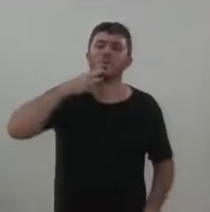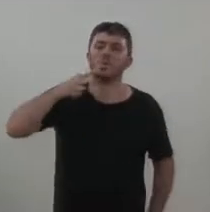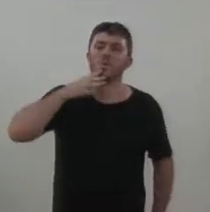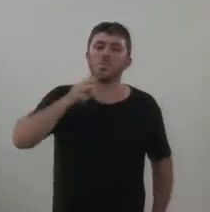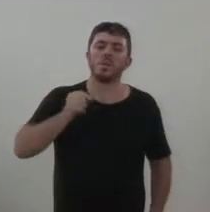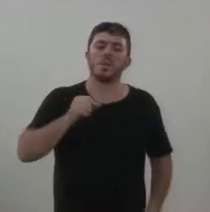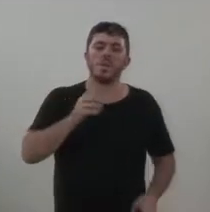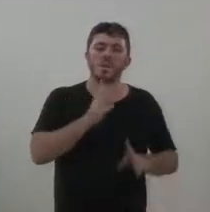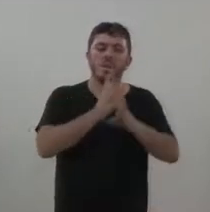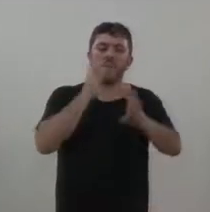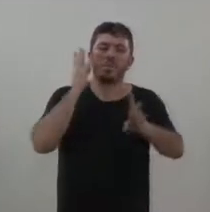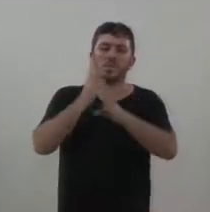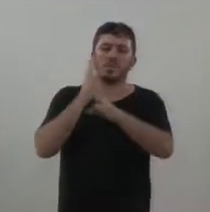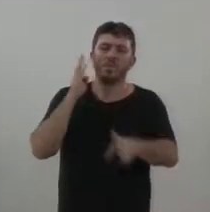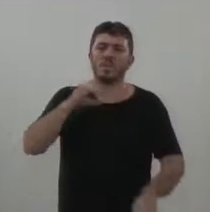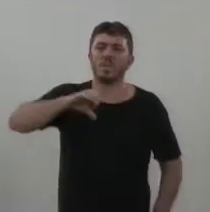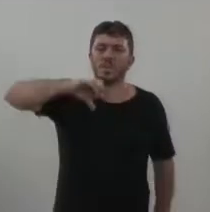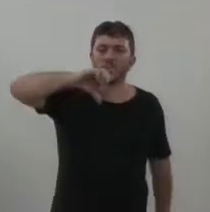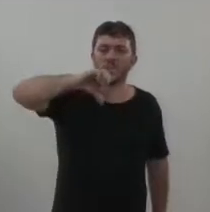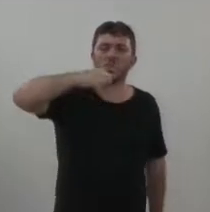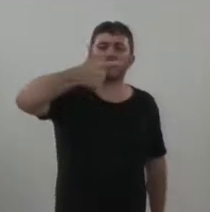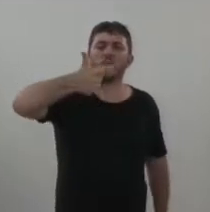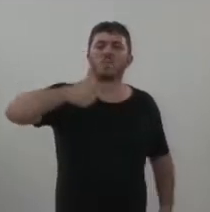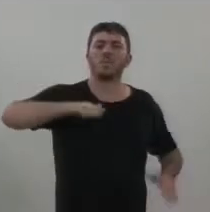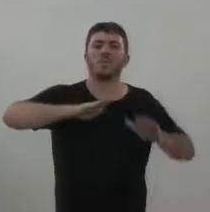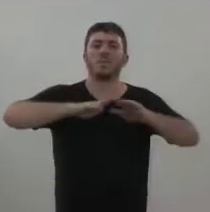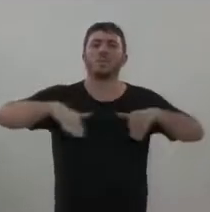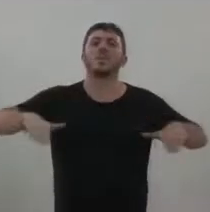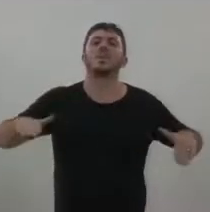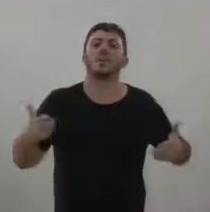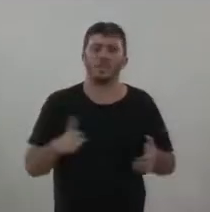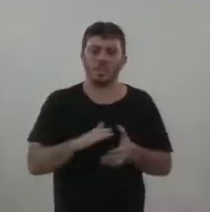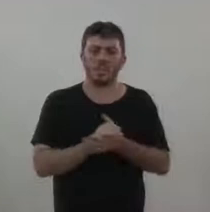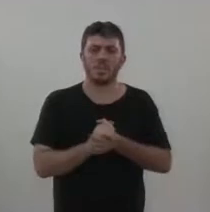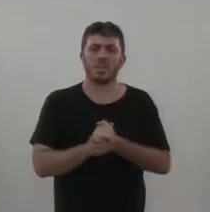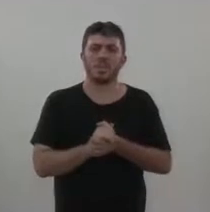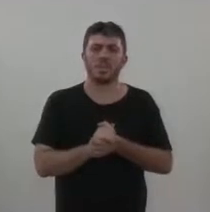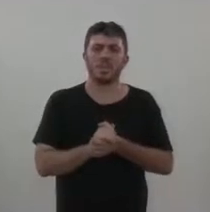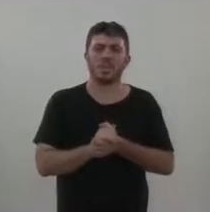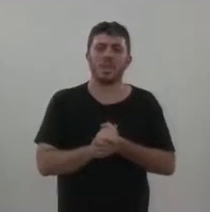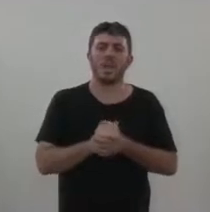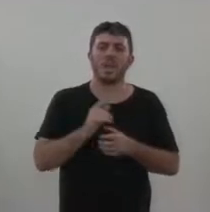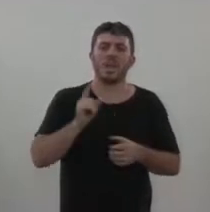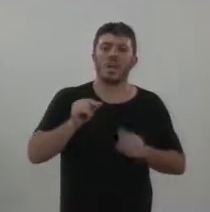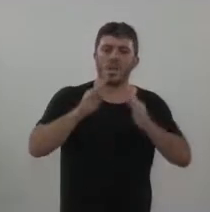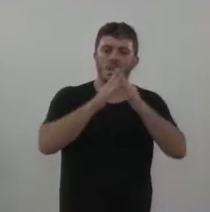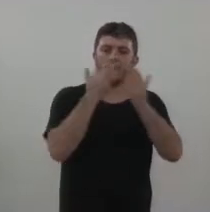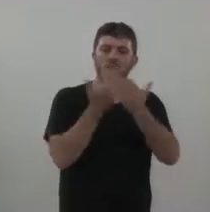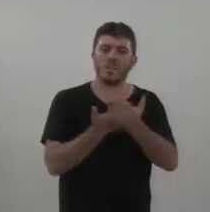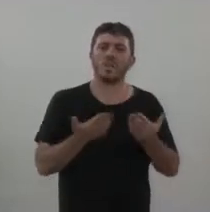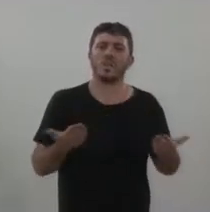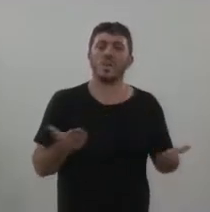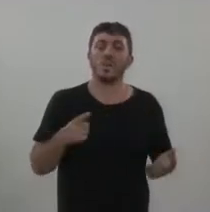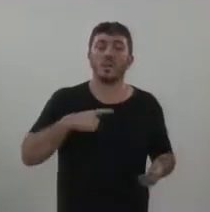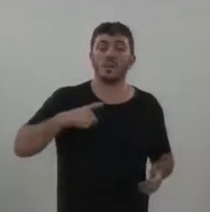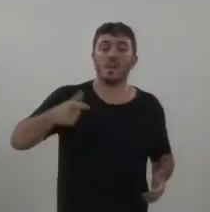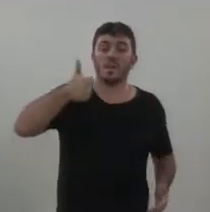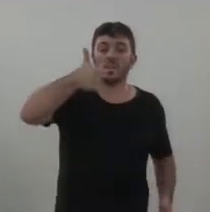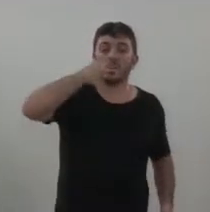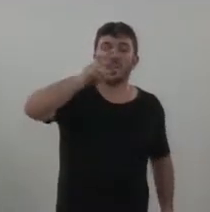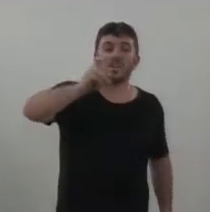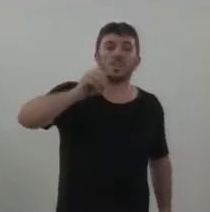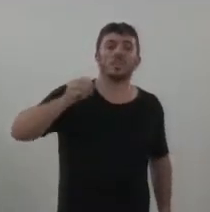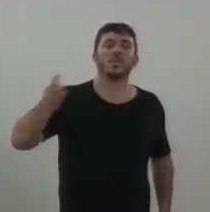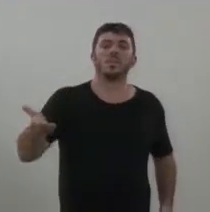oficial pela Prefeitura era de 92 crianças. Sendo que a capacidade da creche do Nubi da Nova 3 é de 150 crianças.